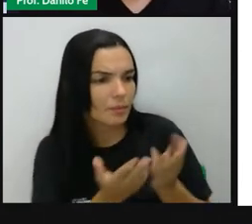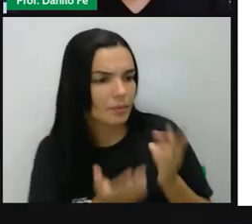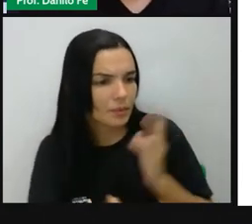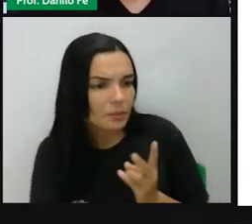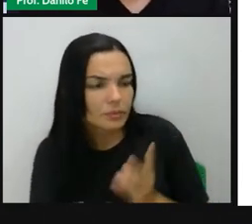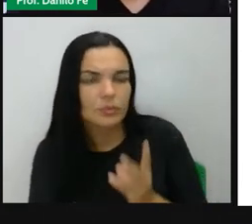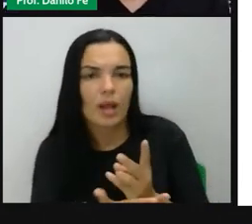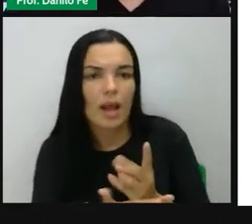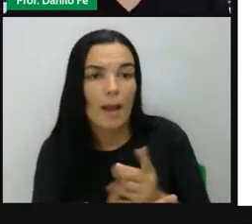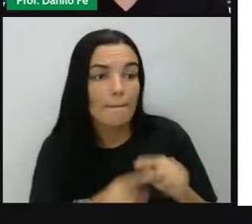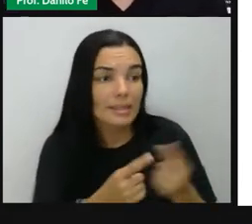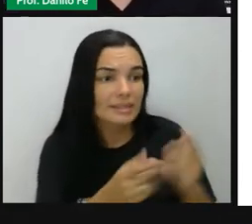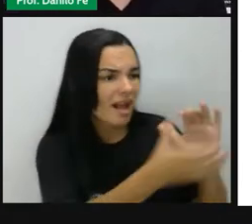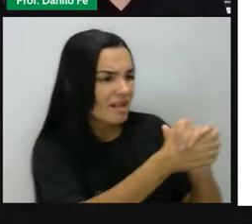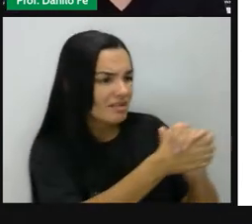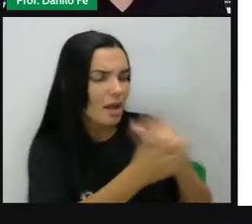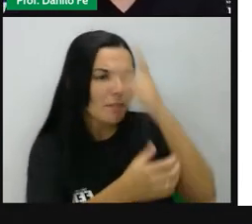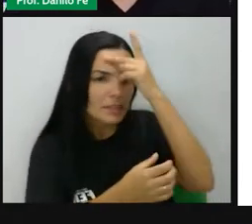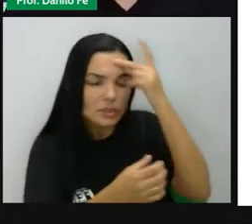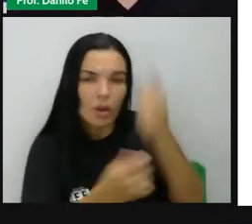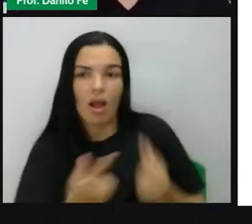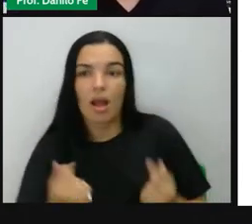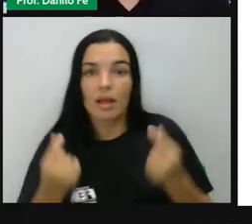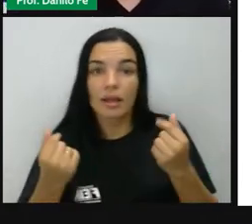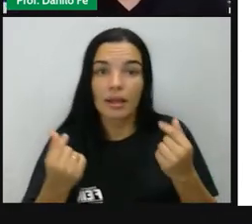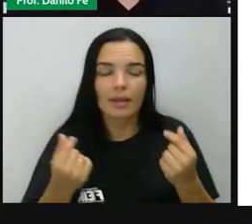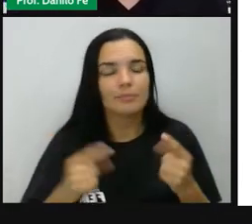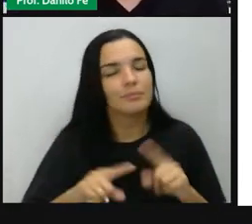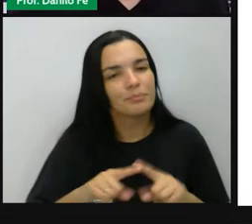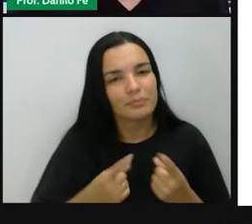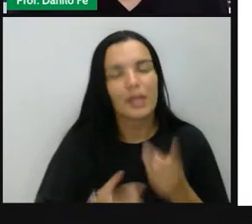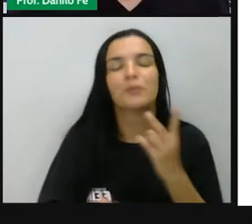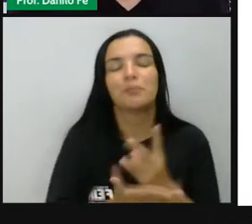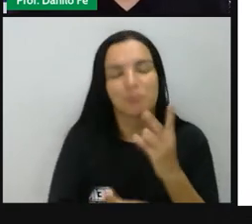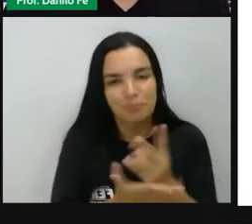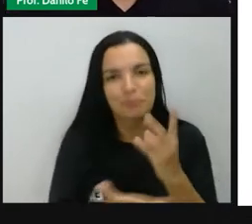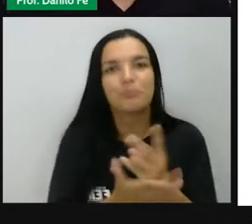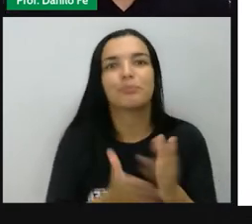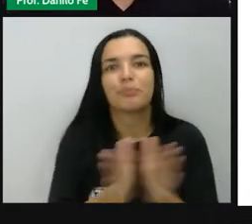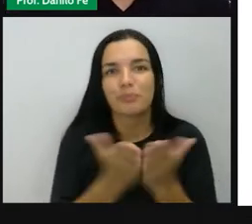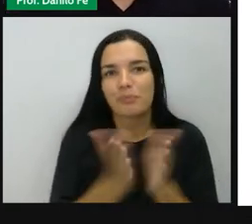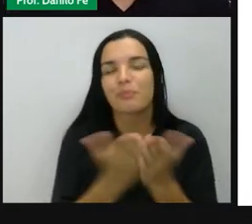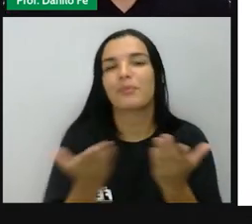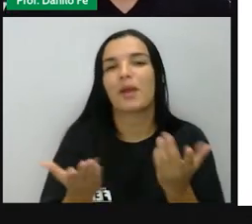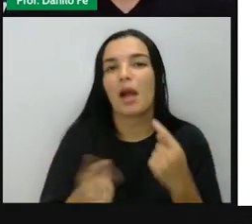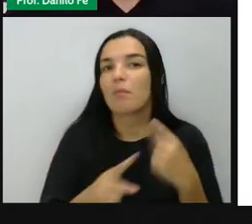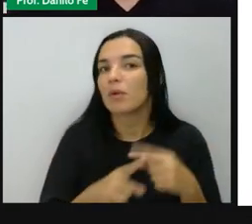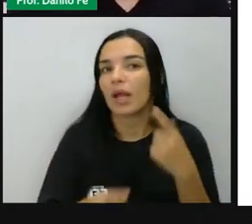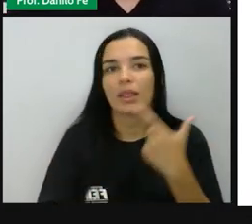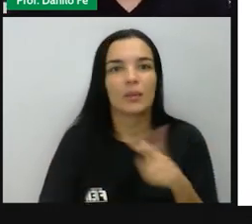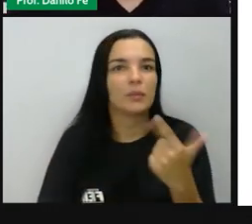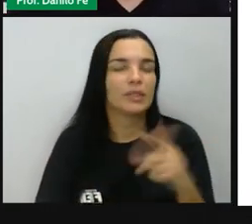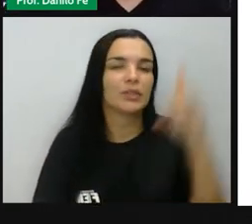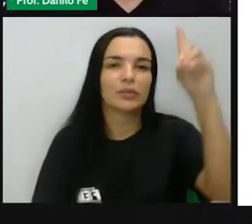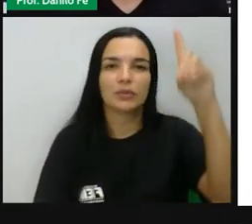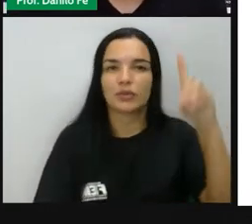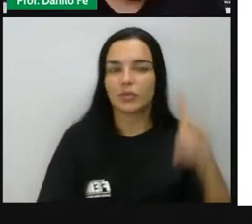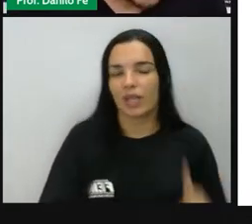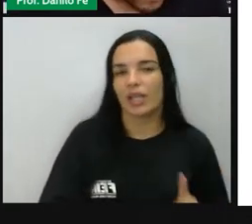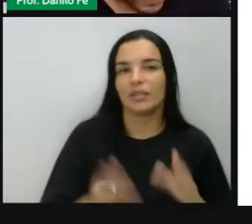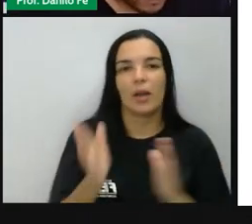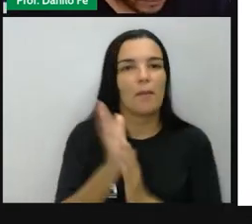sustentando os privilégios da nobreza, sem poder gozar de nenhum privilégio social.